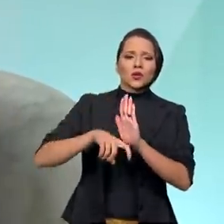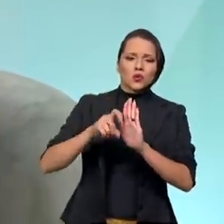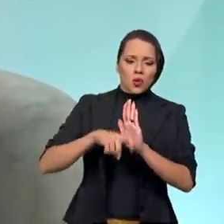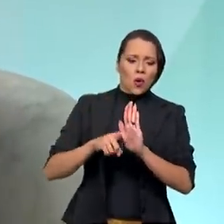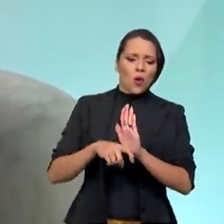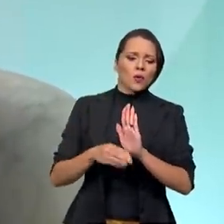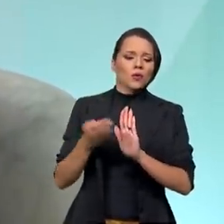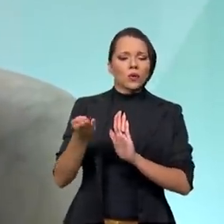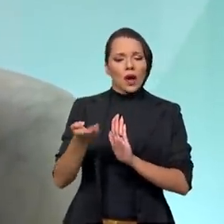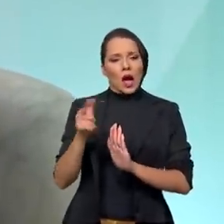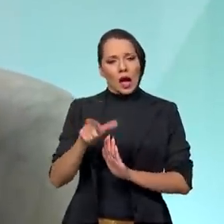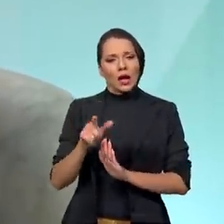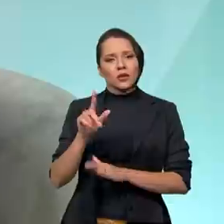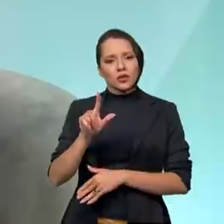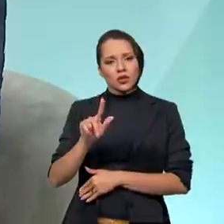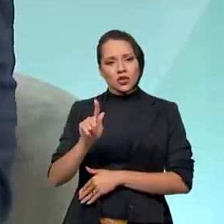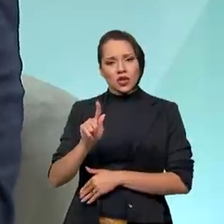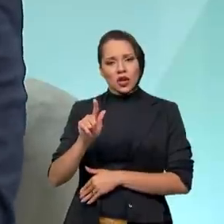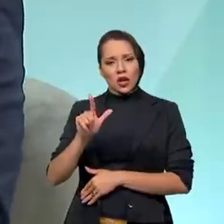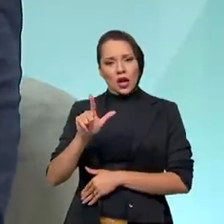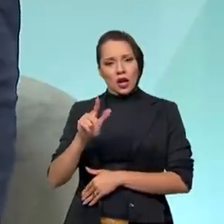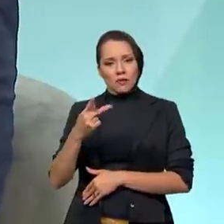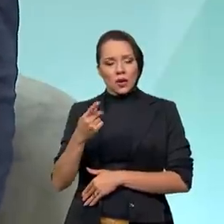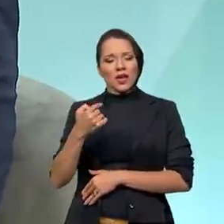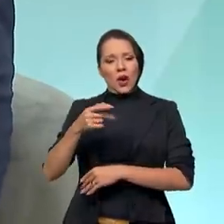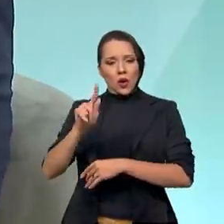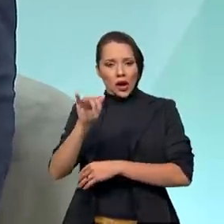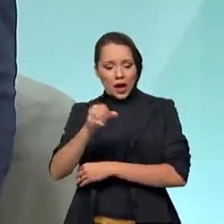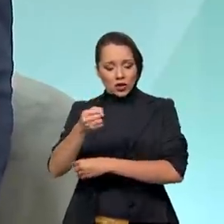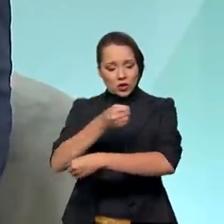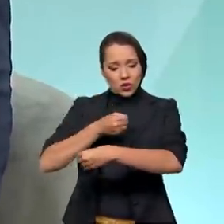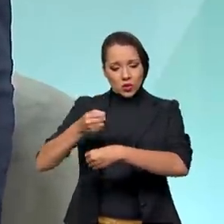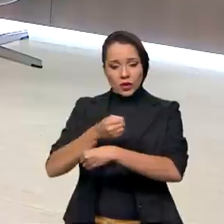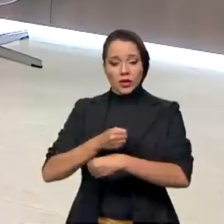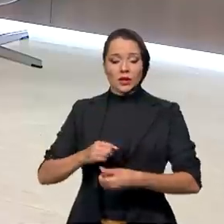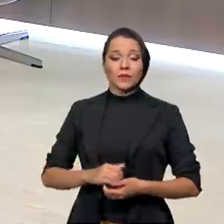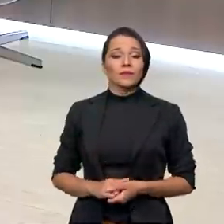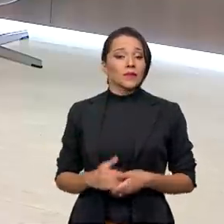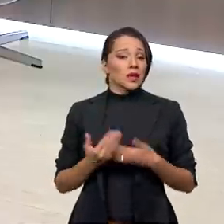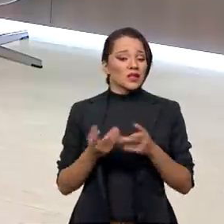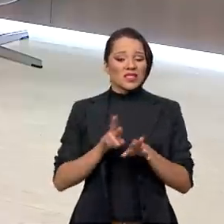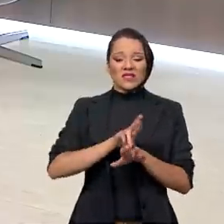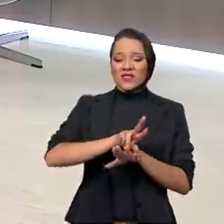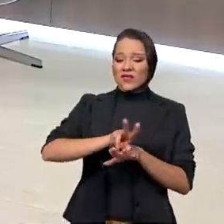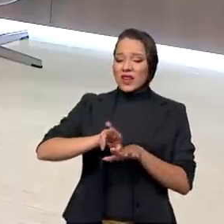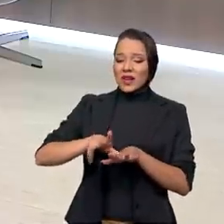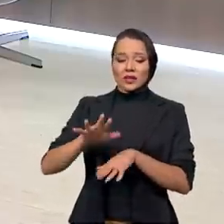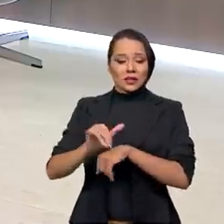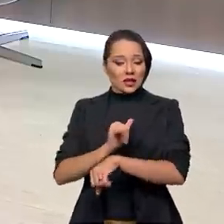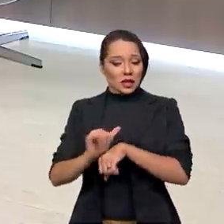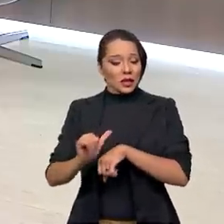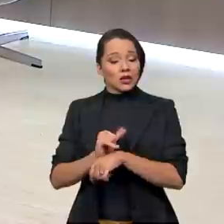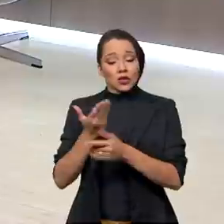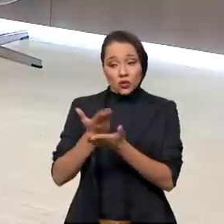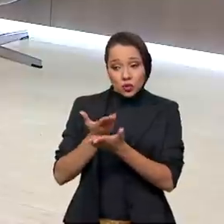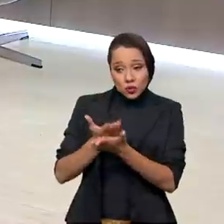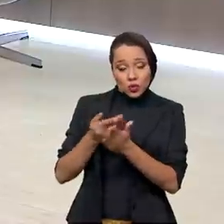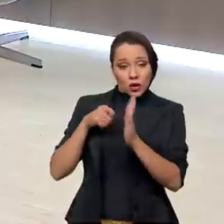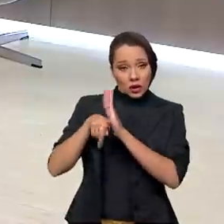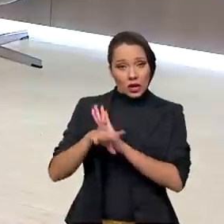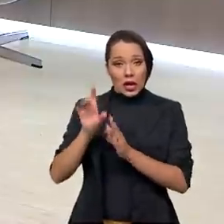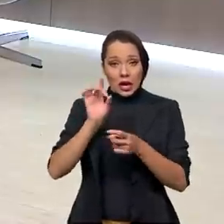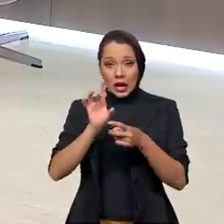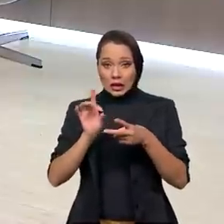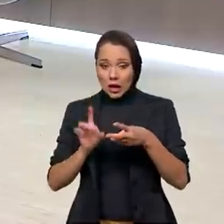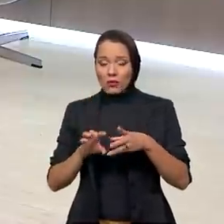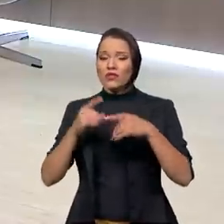relacionados ao GLP para essas classes menos favorecidas. Então, uma série de ações estão em estudo. Como eu disse, cada um